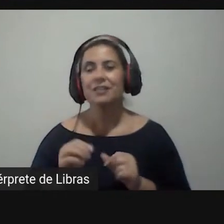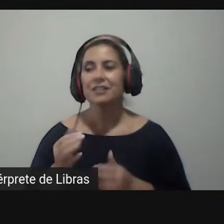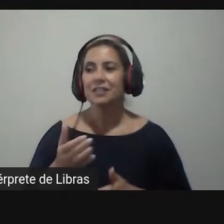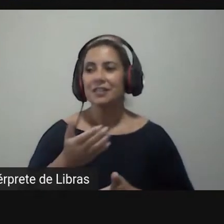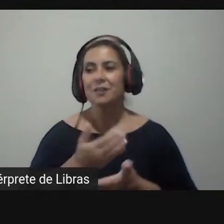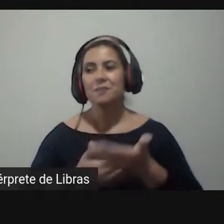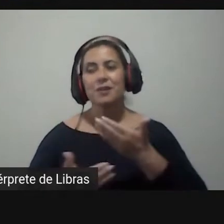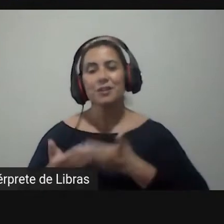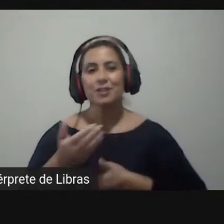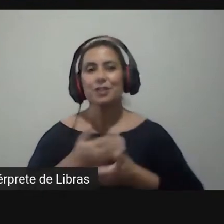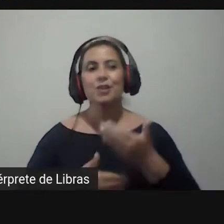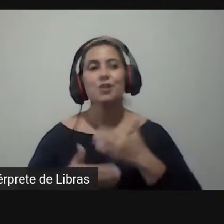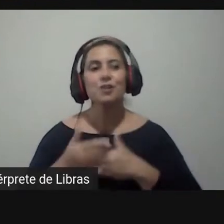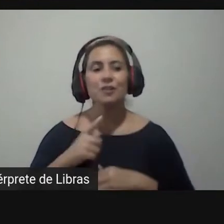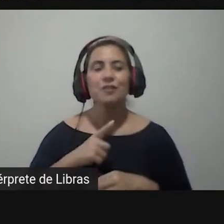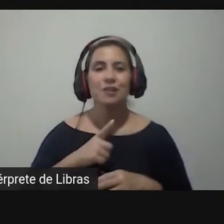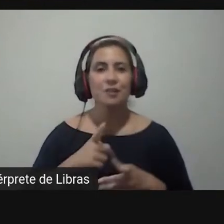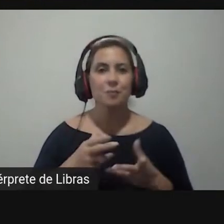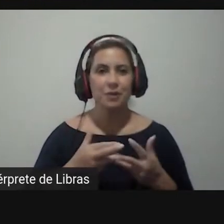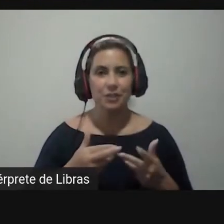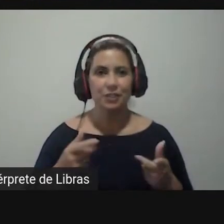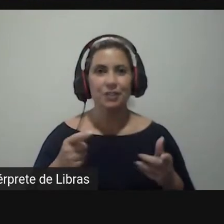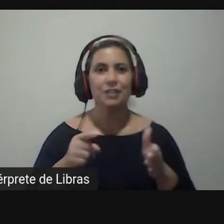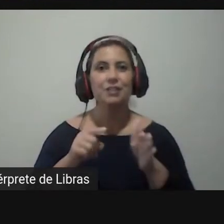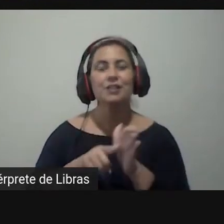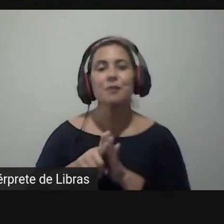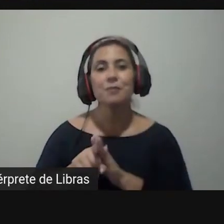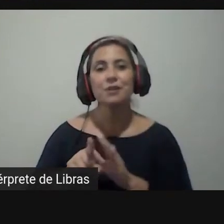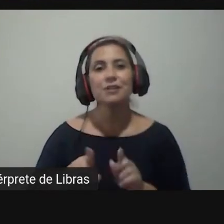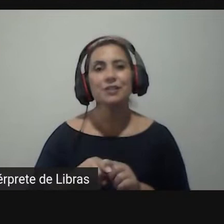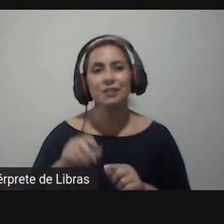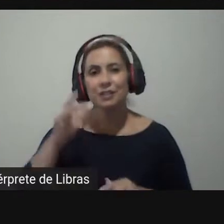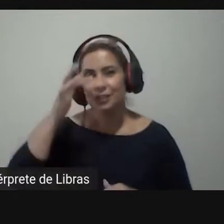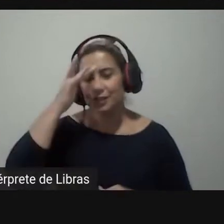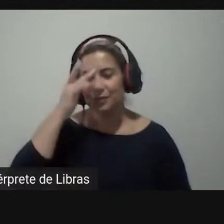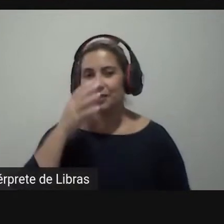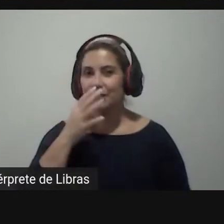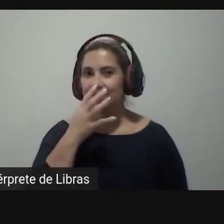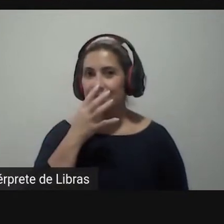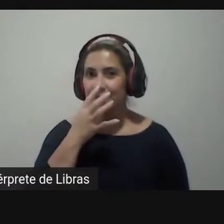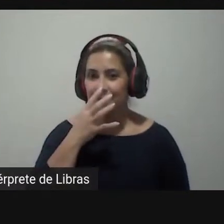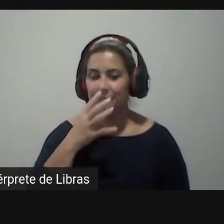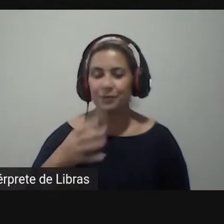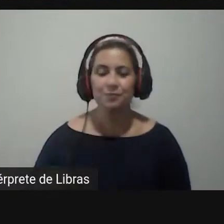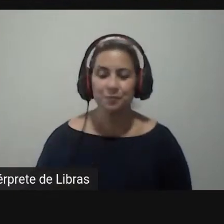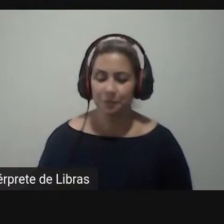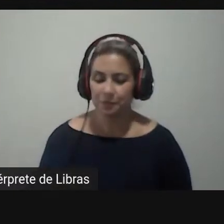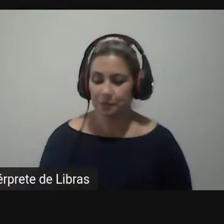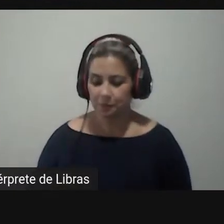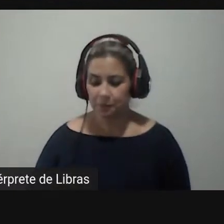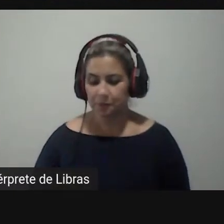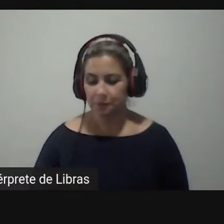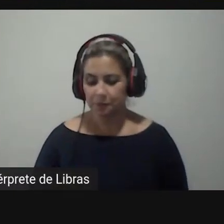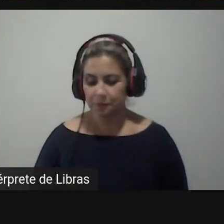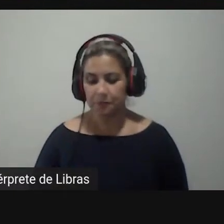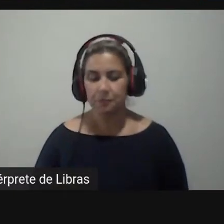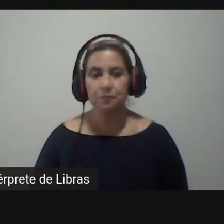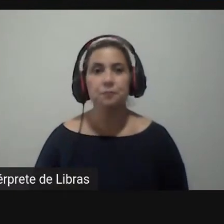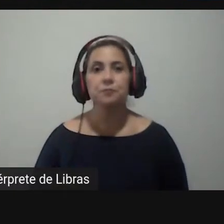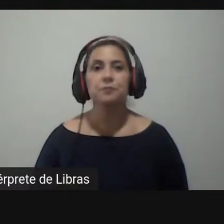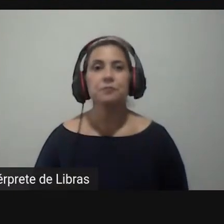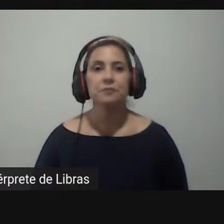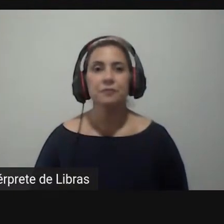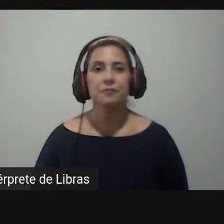também vou trazer algumas perguntas aqui do público que está nos assistindo tá bom? Então primeiramente minha pergunta é para